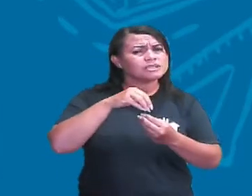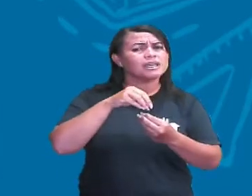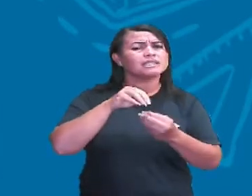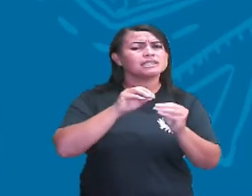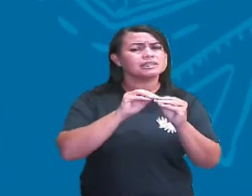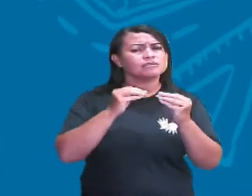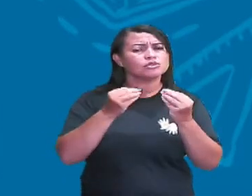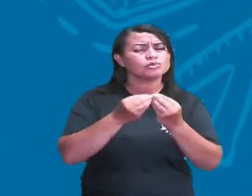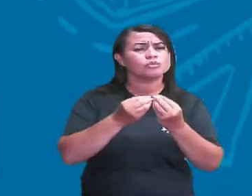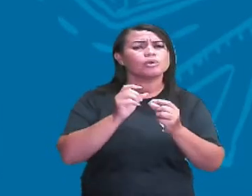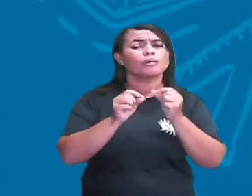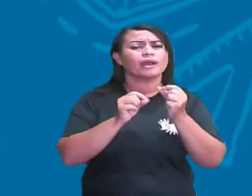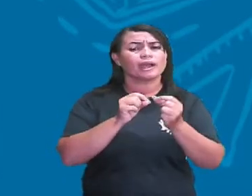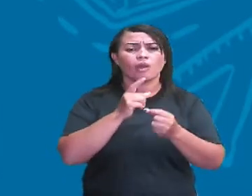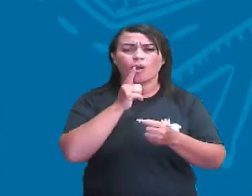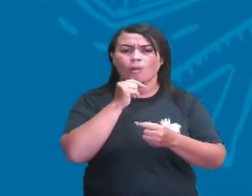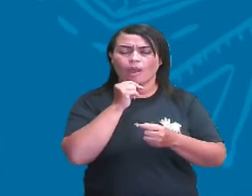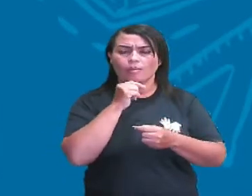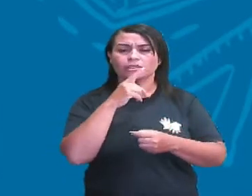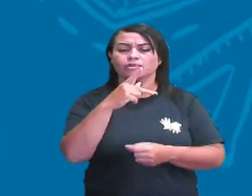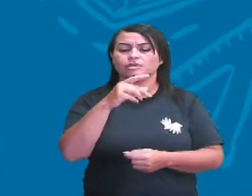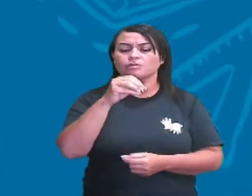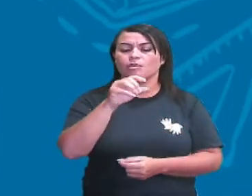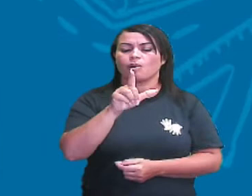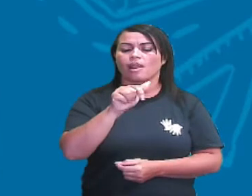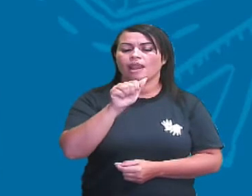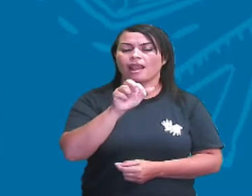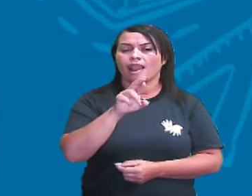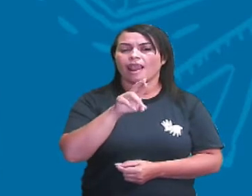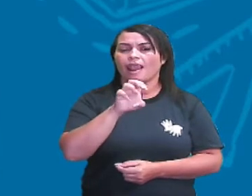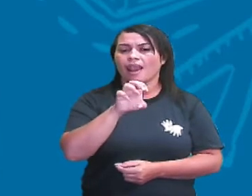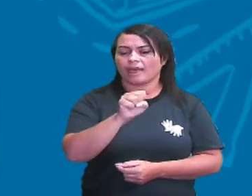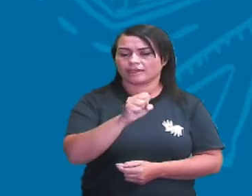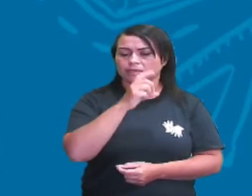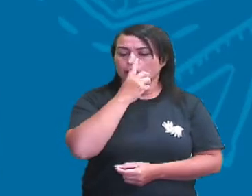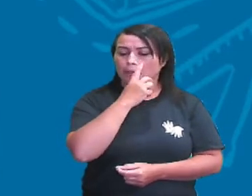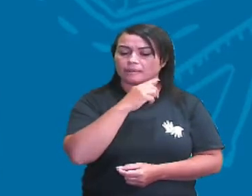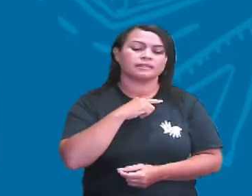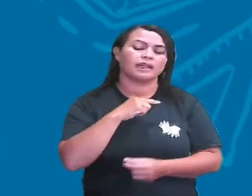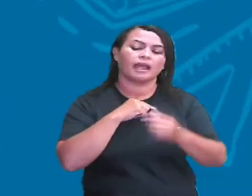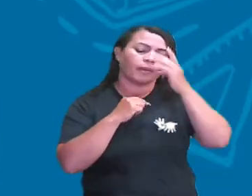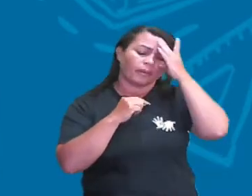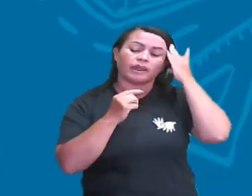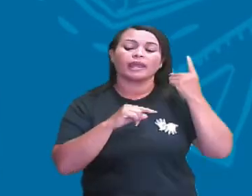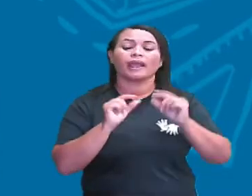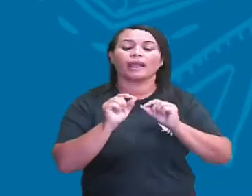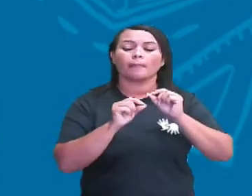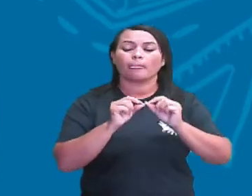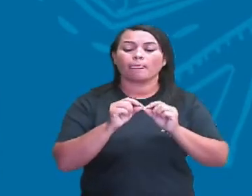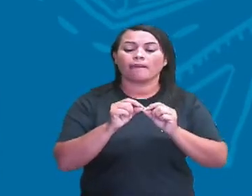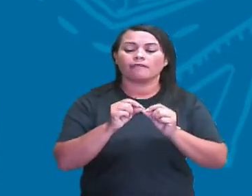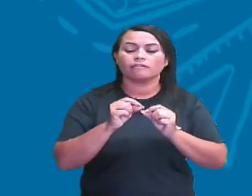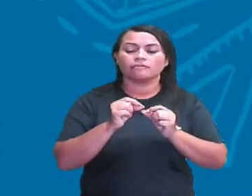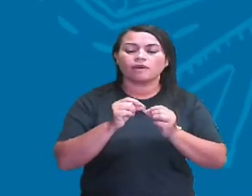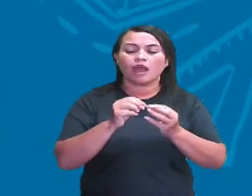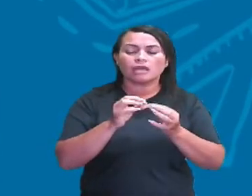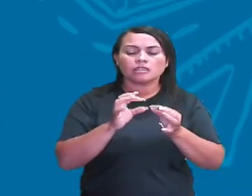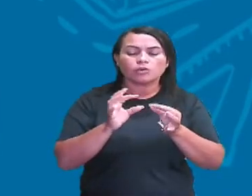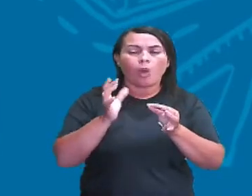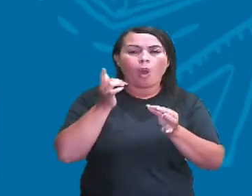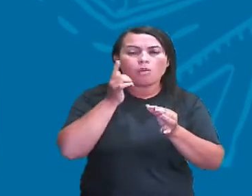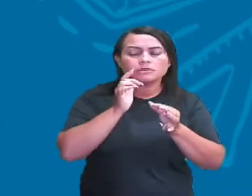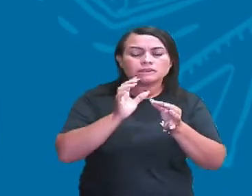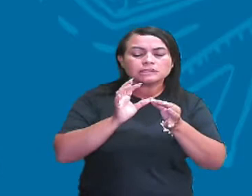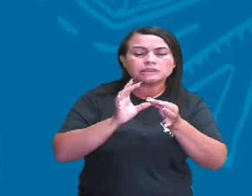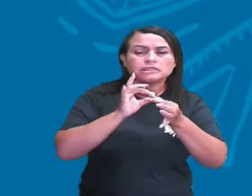polares. Essas moléculas polares possuem umas pontas na sua molécula que conseguem se grudar, se